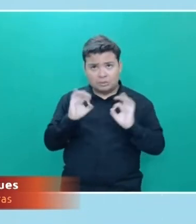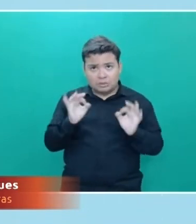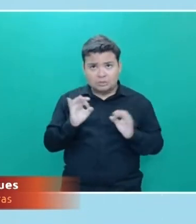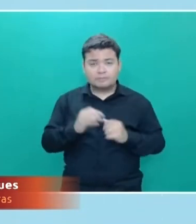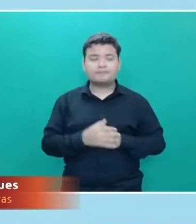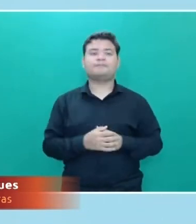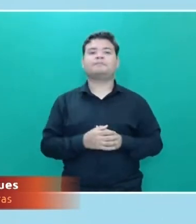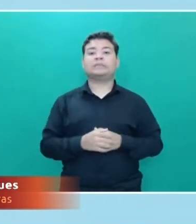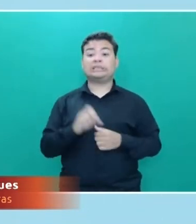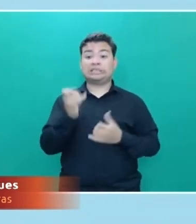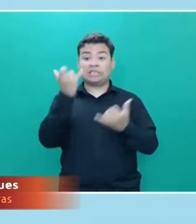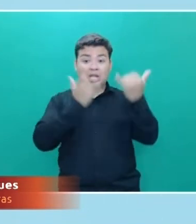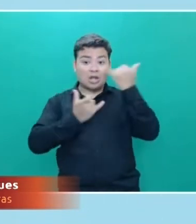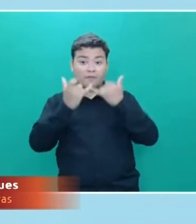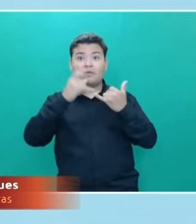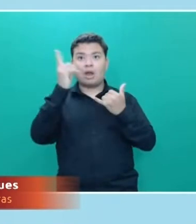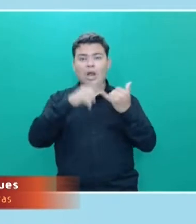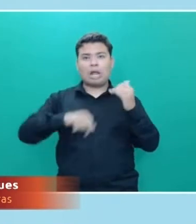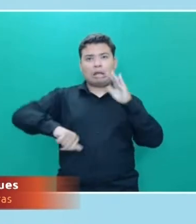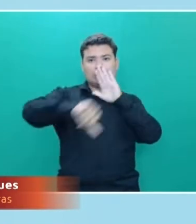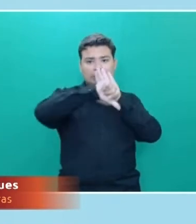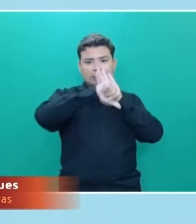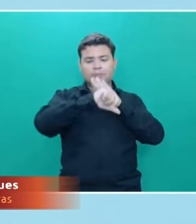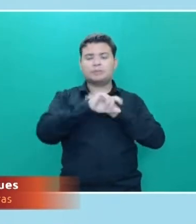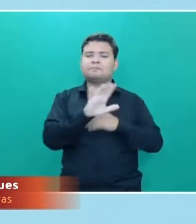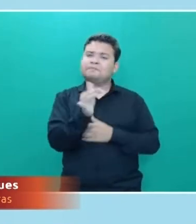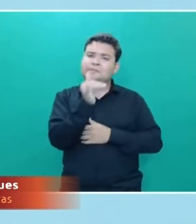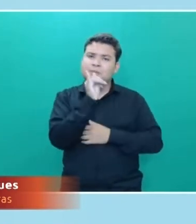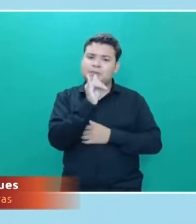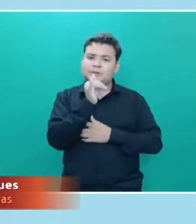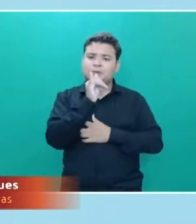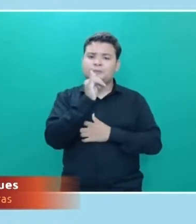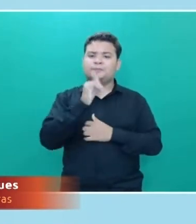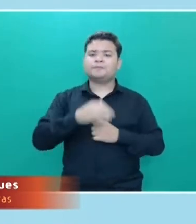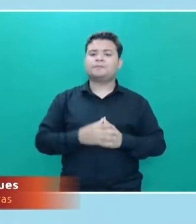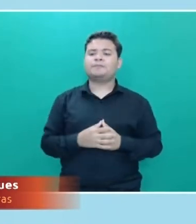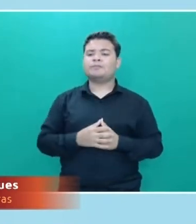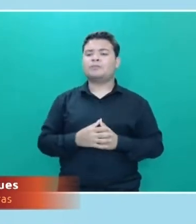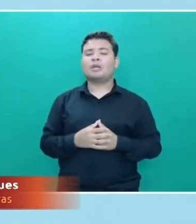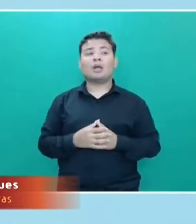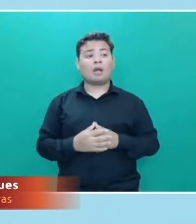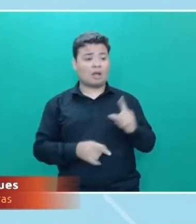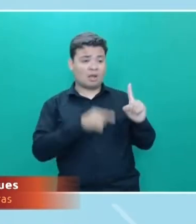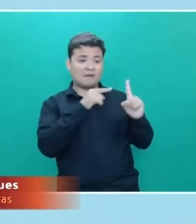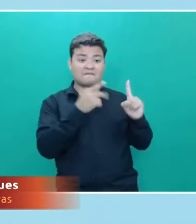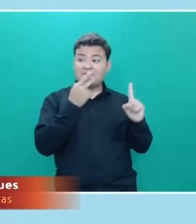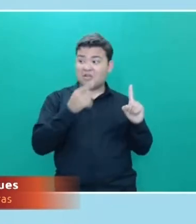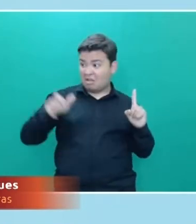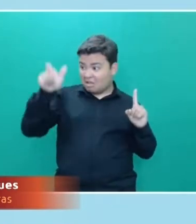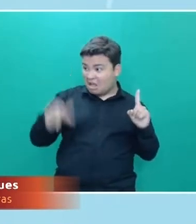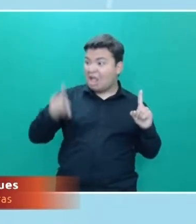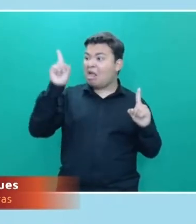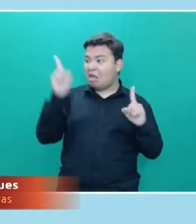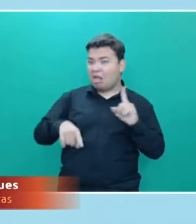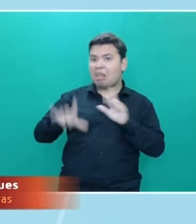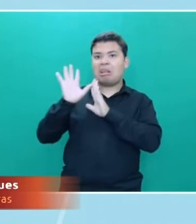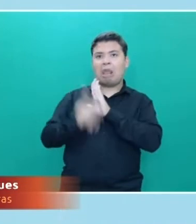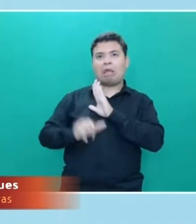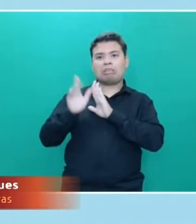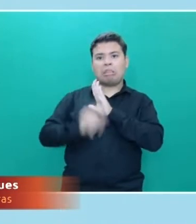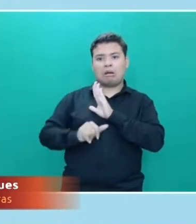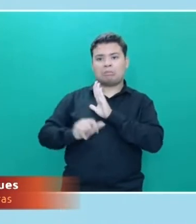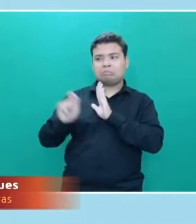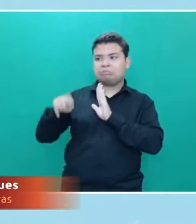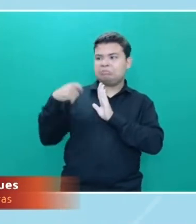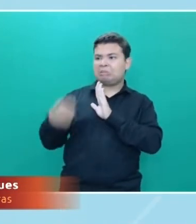crime, eu vou dar um exemplo. A falou que B é ladrão. Aí, você